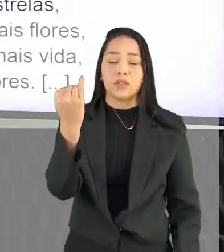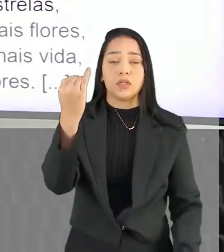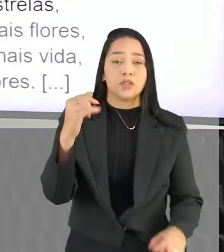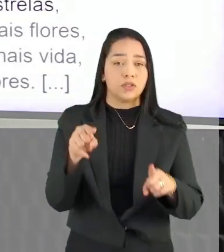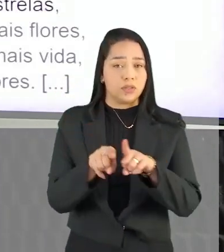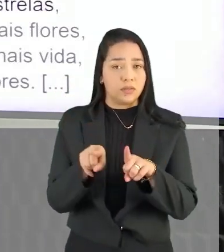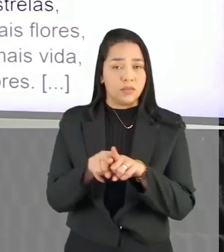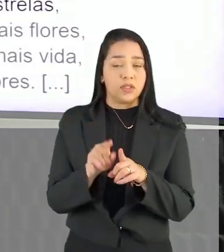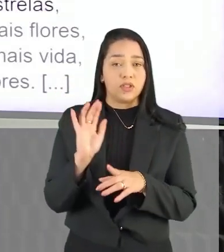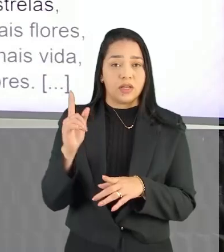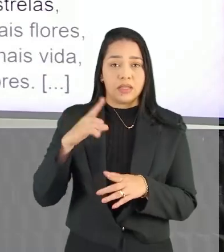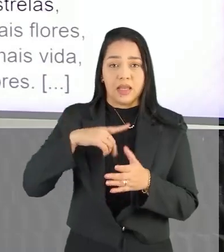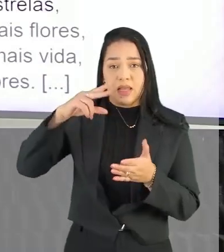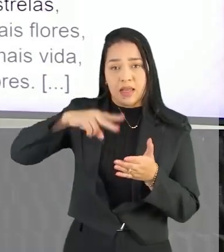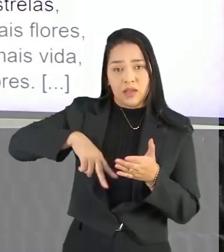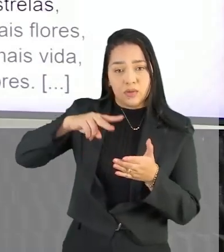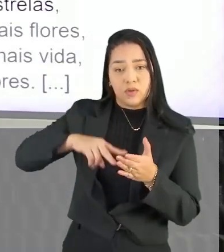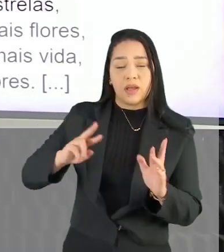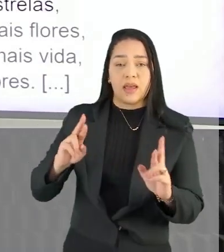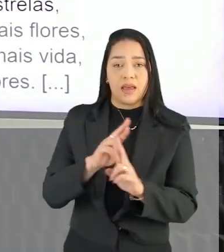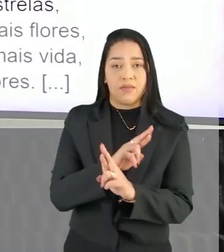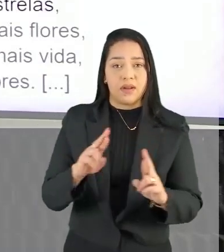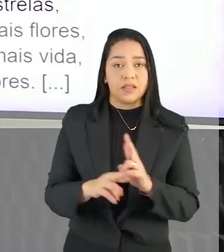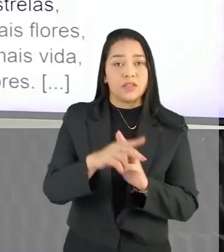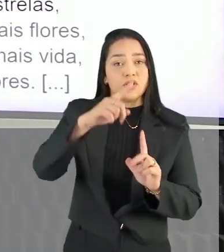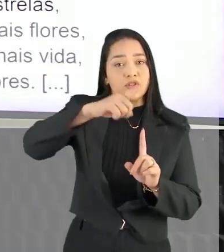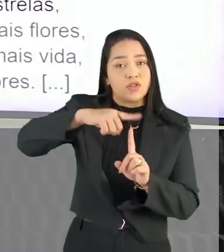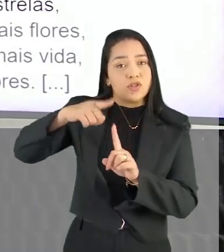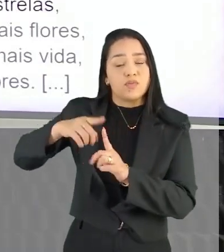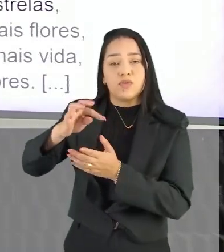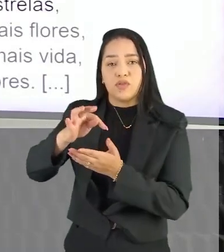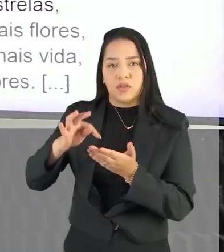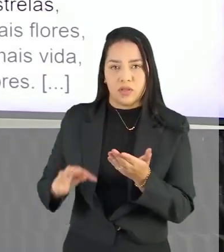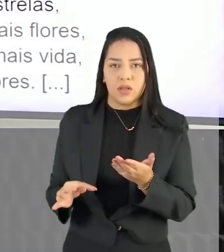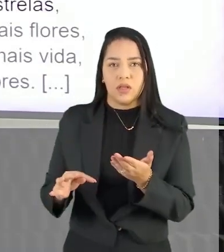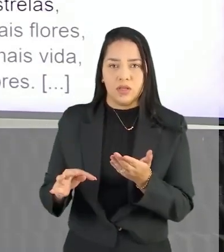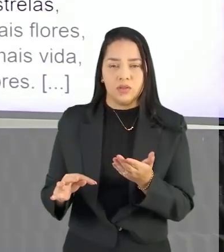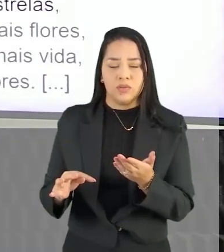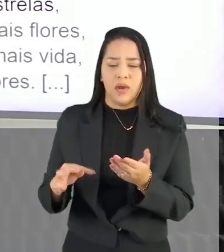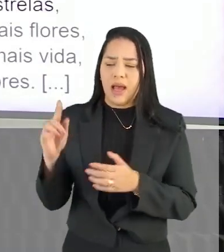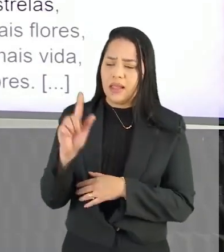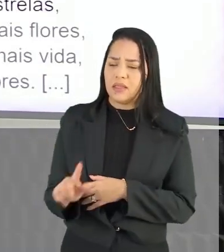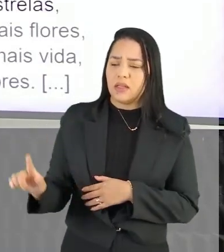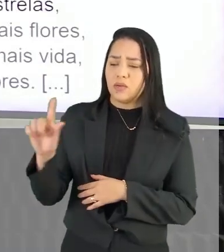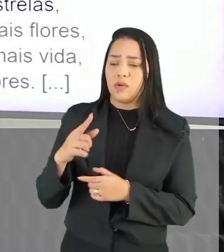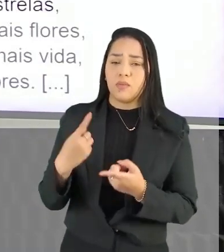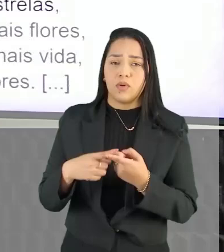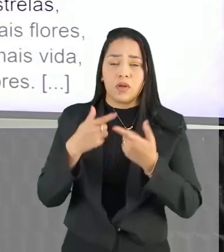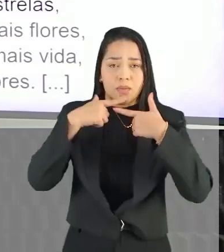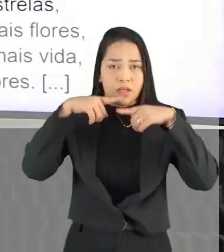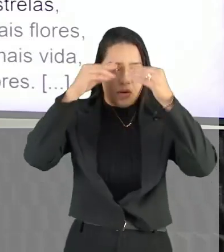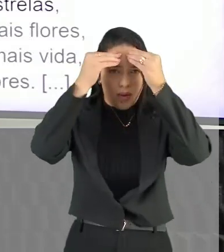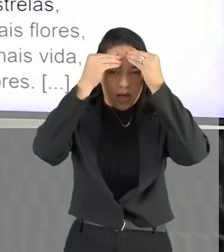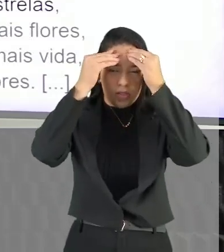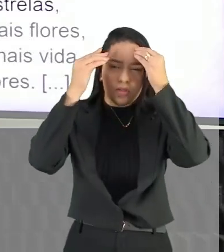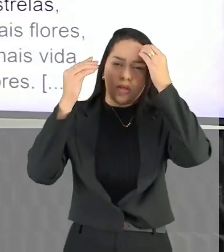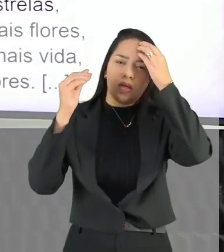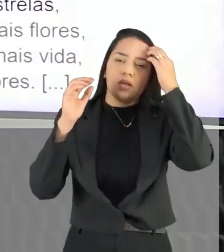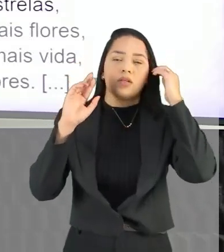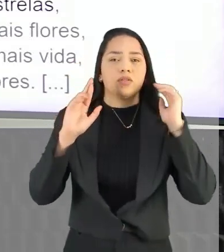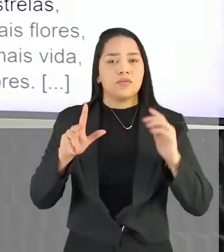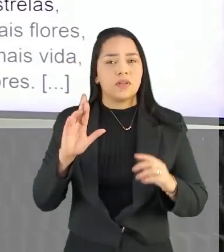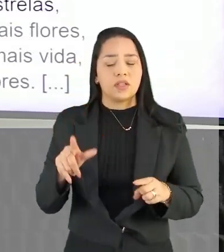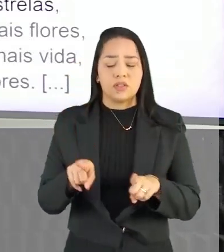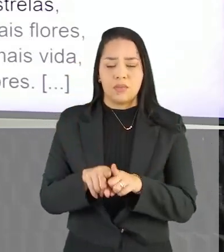fazer leitura referente a esses tipos de textos relacionados à literatura, porque é uma linguagem mais diferente, em geral